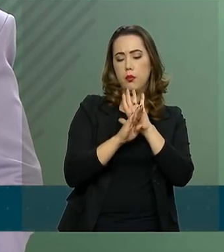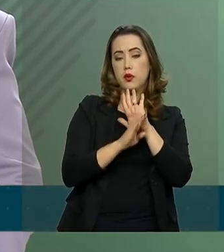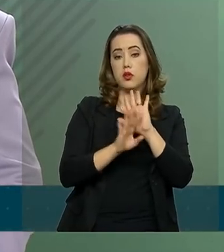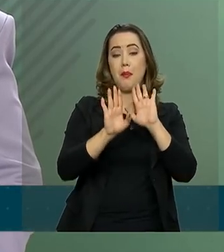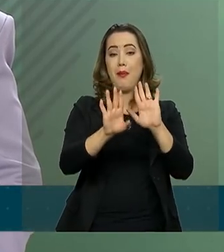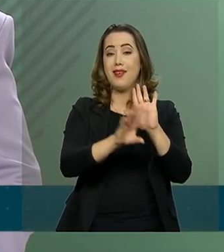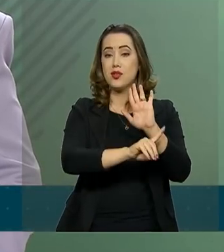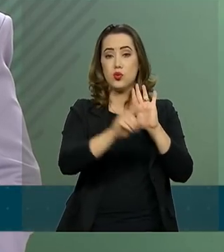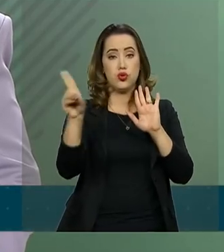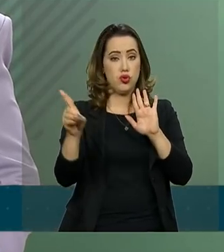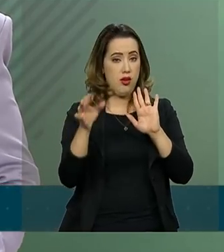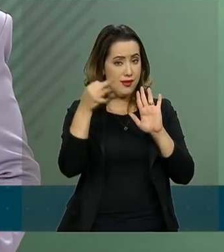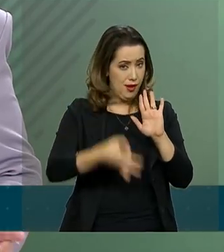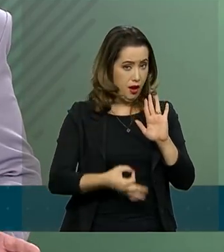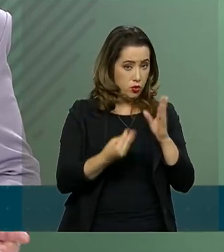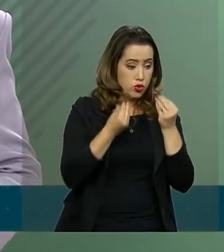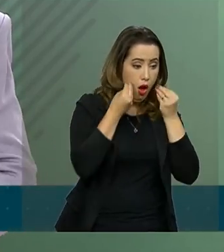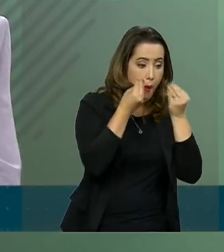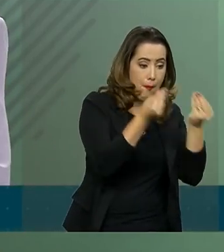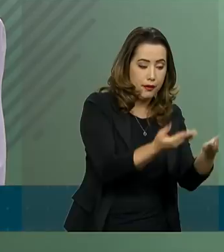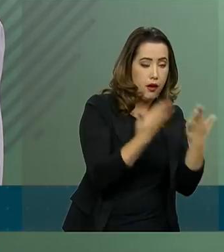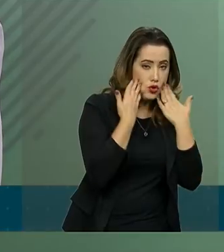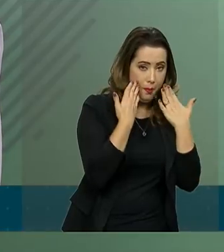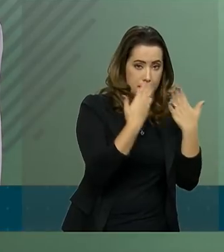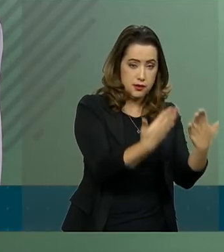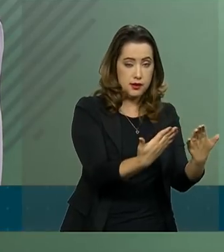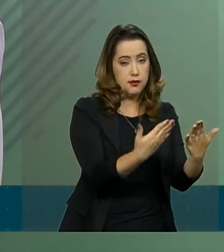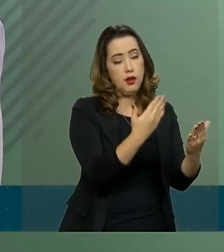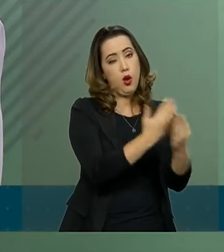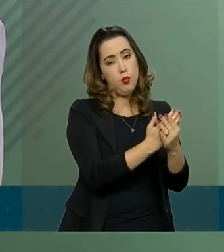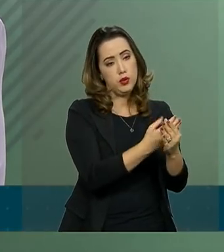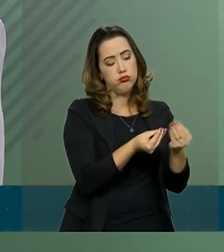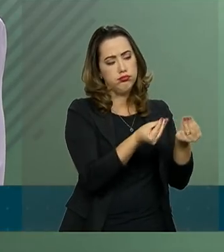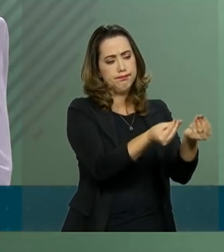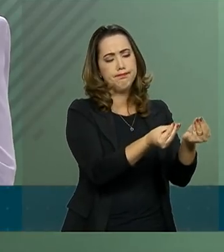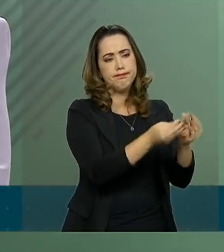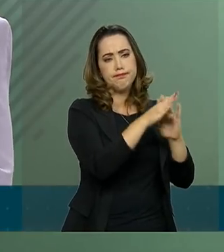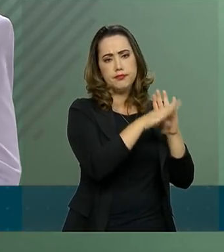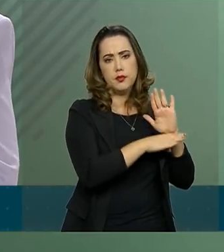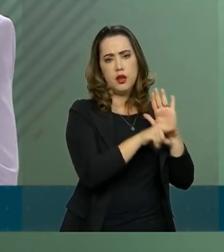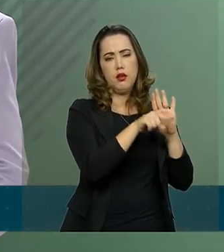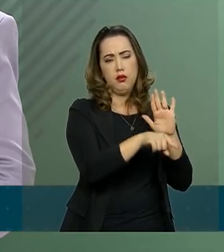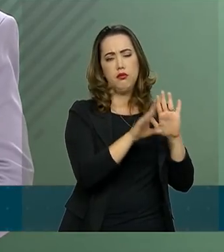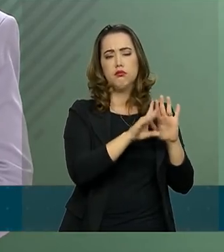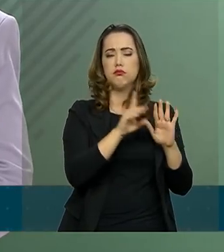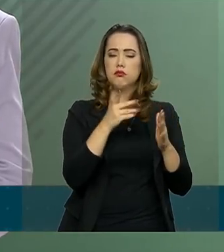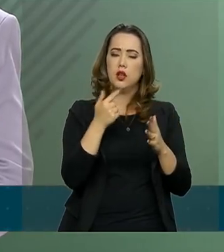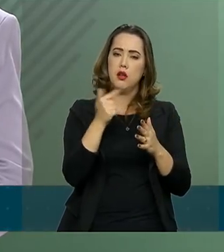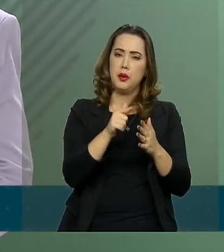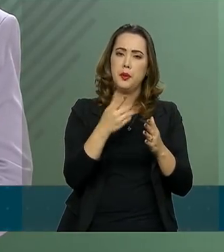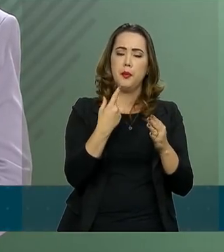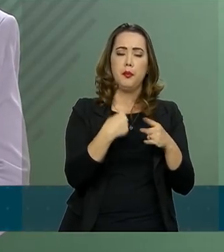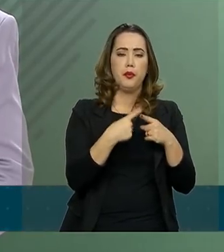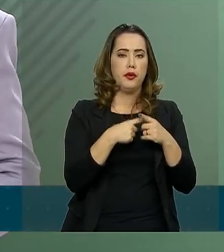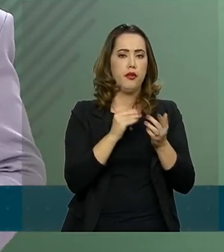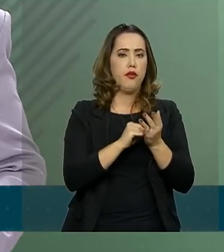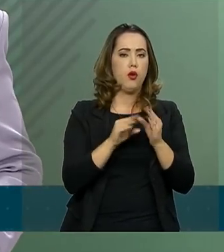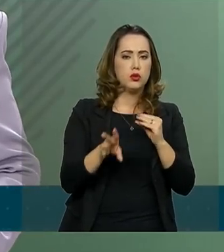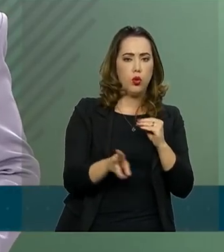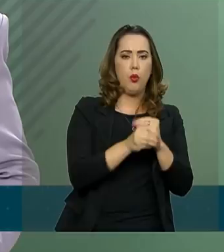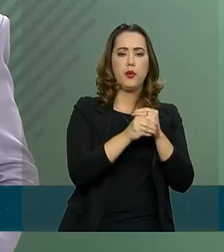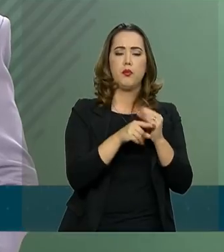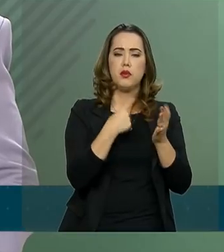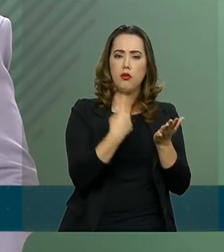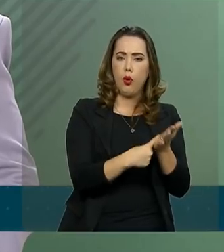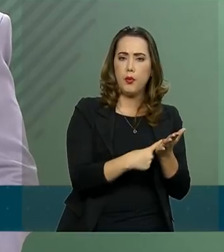finalização desse esboço, sendo inserido aqueles acordos, aquelas discussões